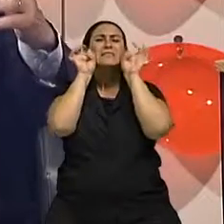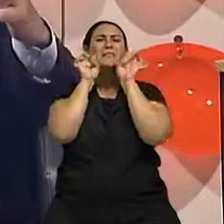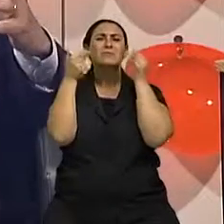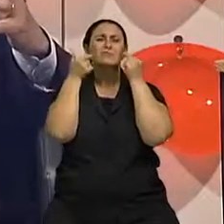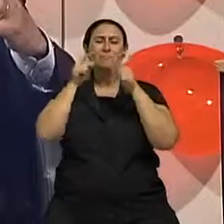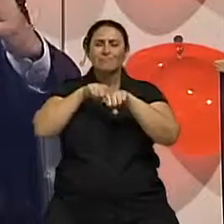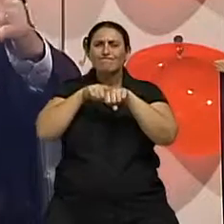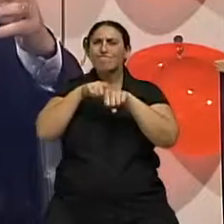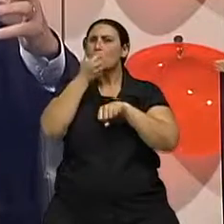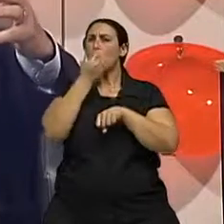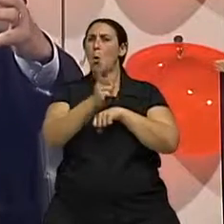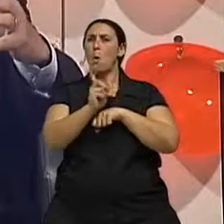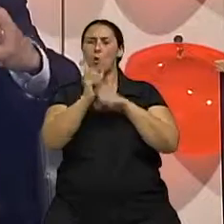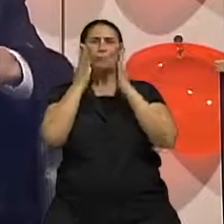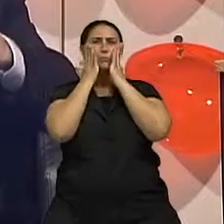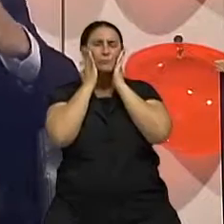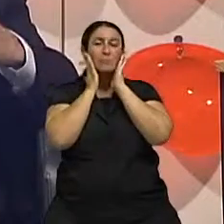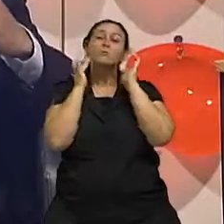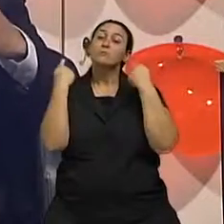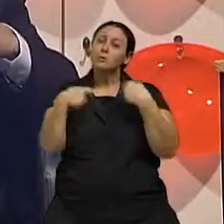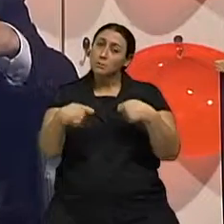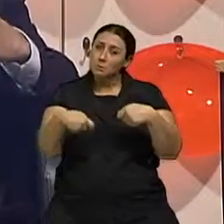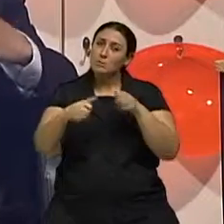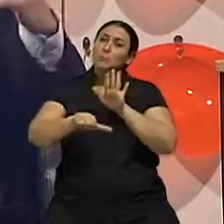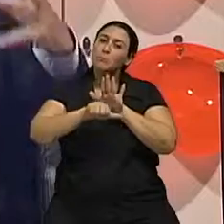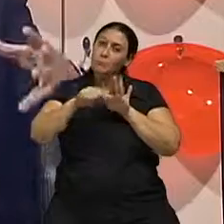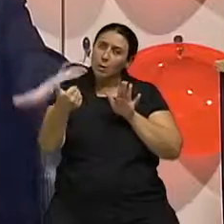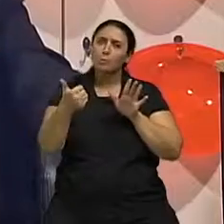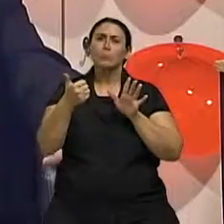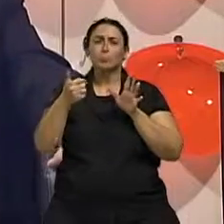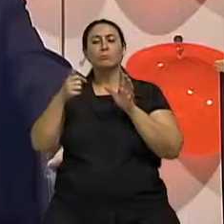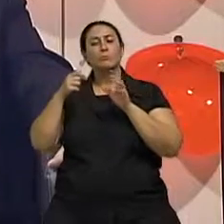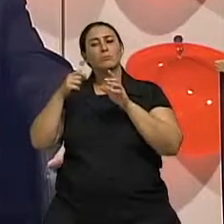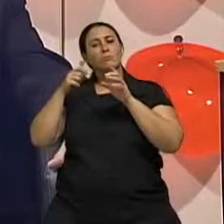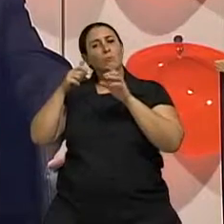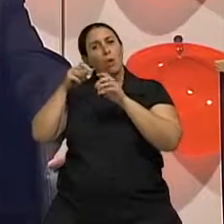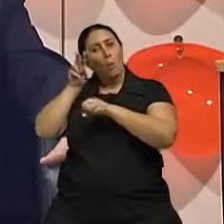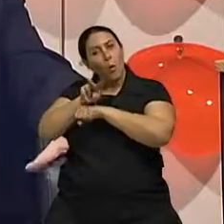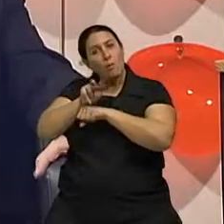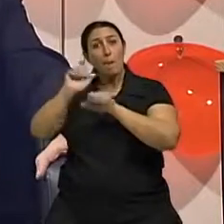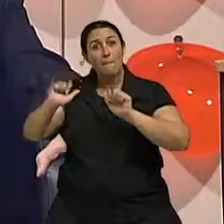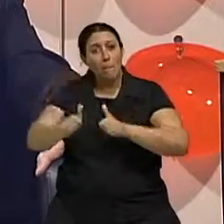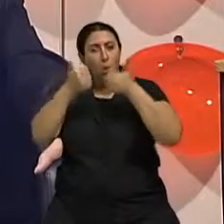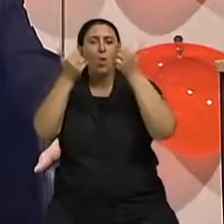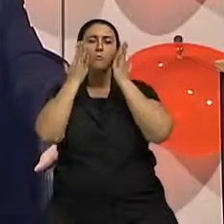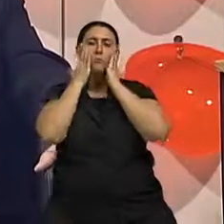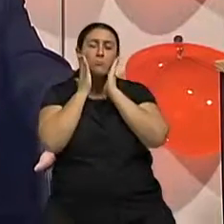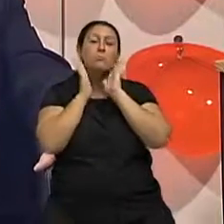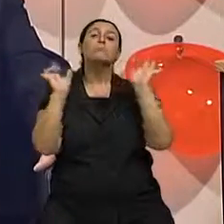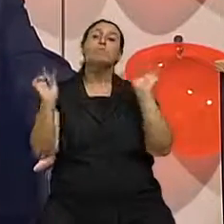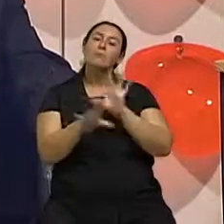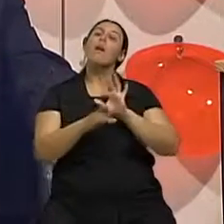existe, tem que ter um complexo de pessoas tratando essa pessoa. Certo. E conforme vai avançando a idade,